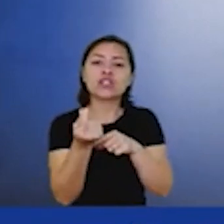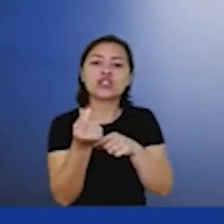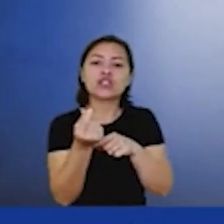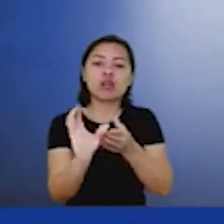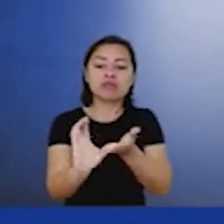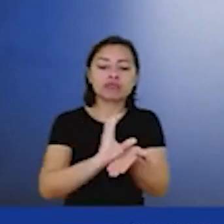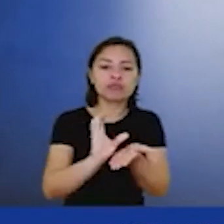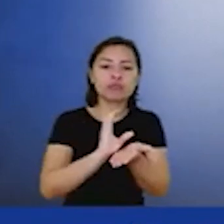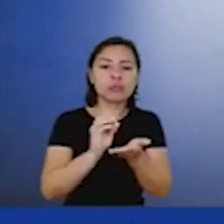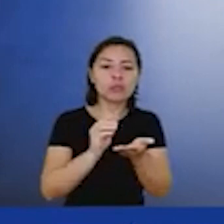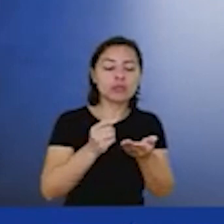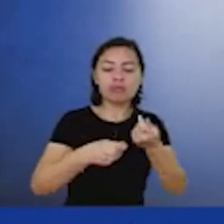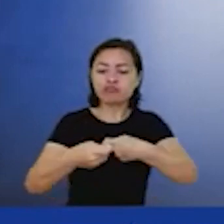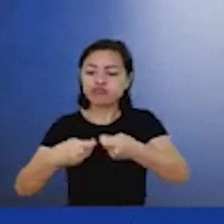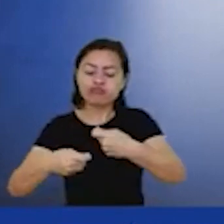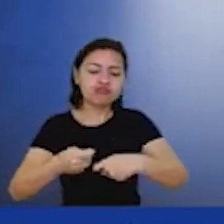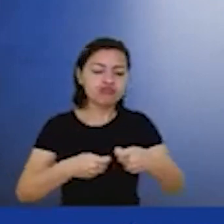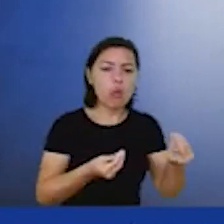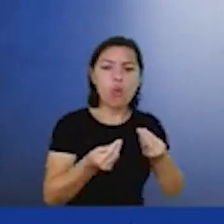também